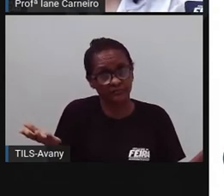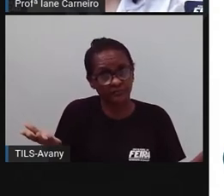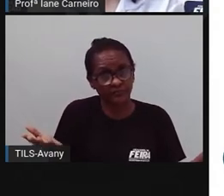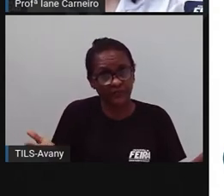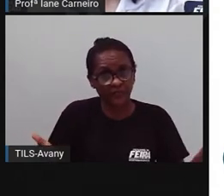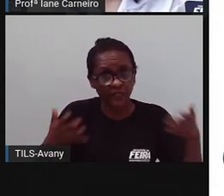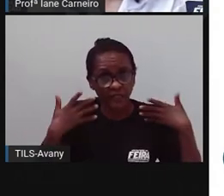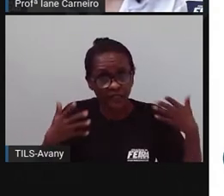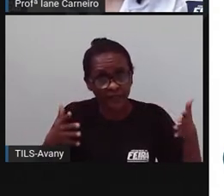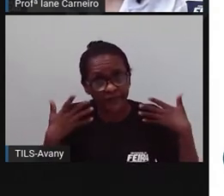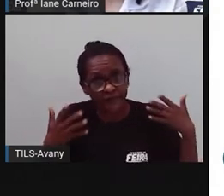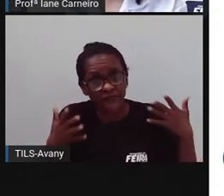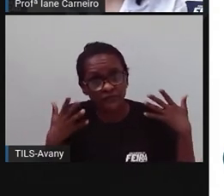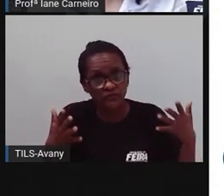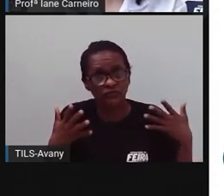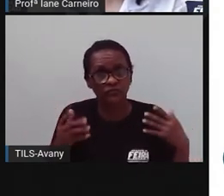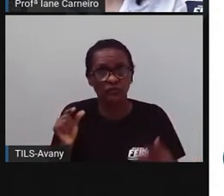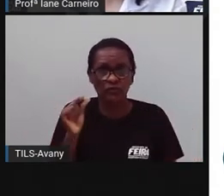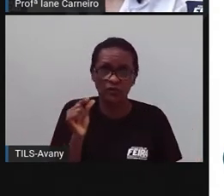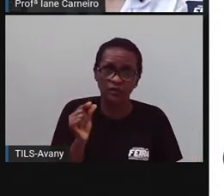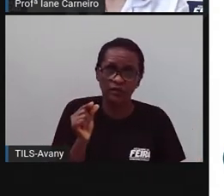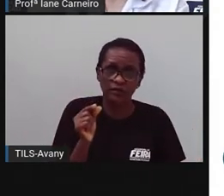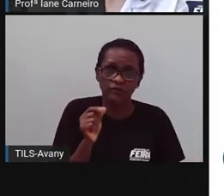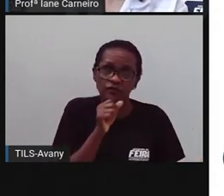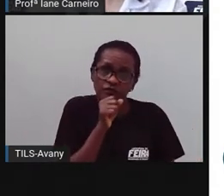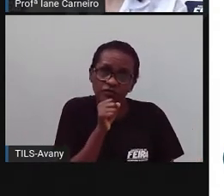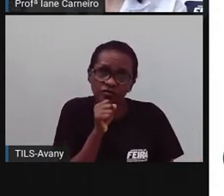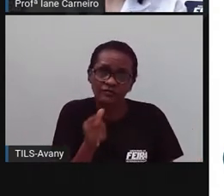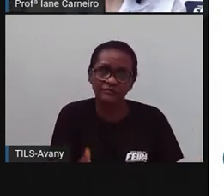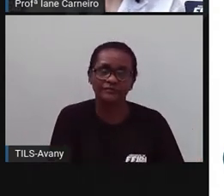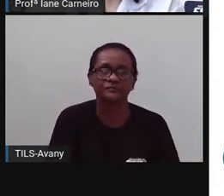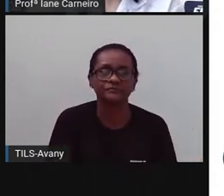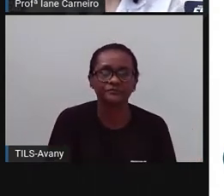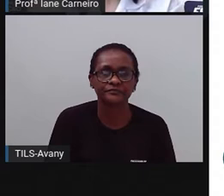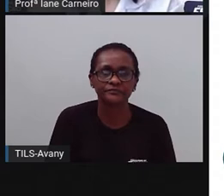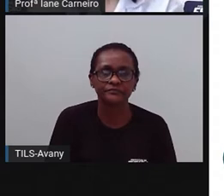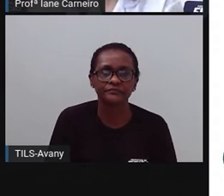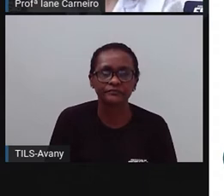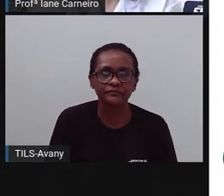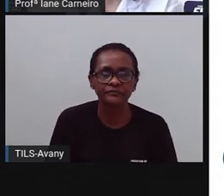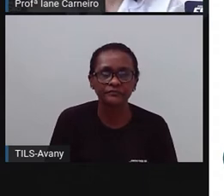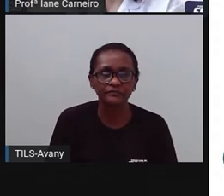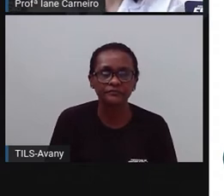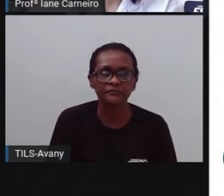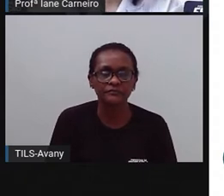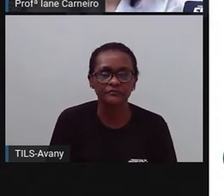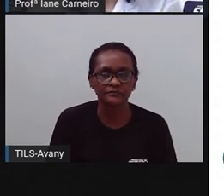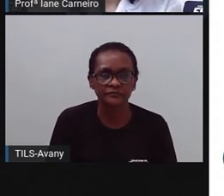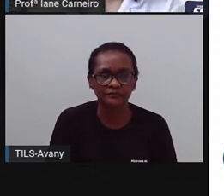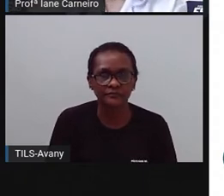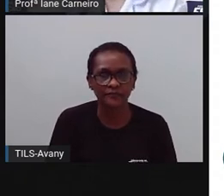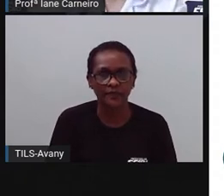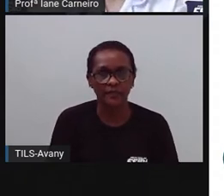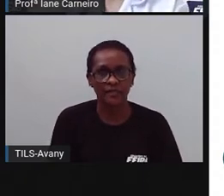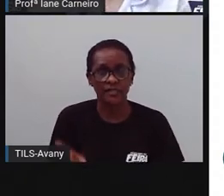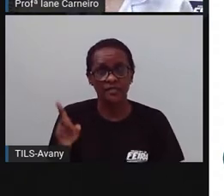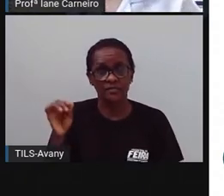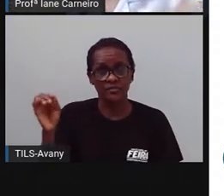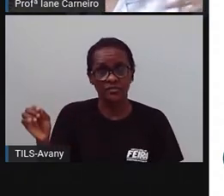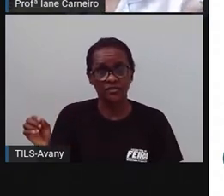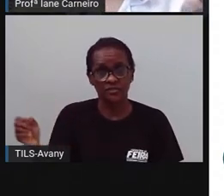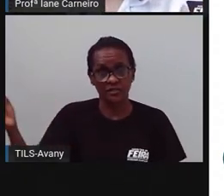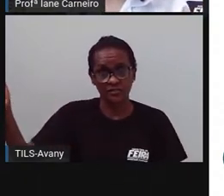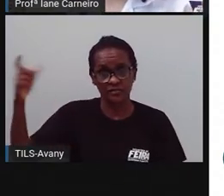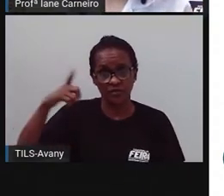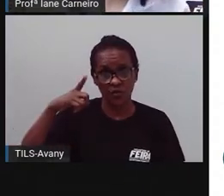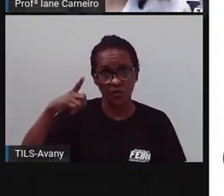um clima quente e úmido, né? E a gente brinca que feira de dia parece que a gente tá num deserto, né? Um calor, né? A gente fica com